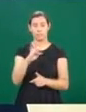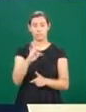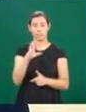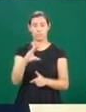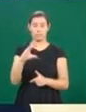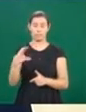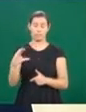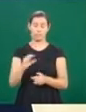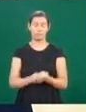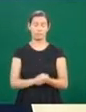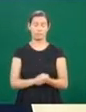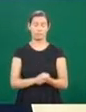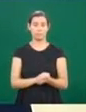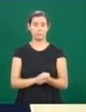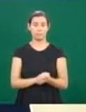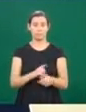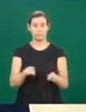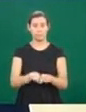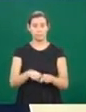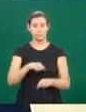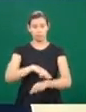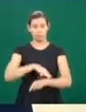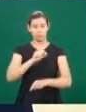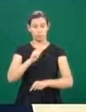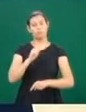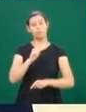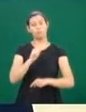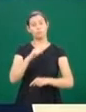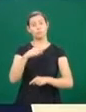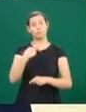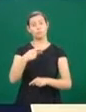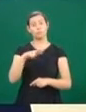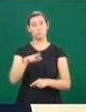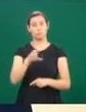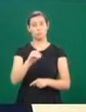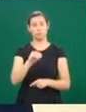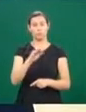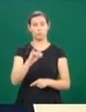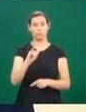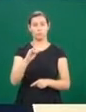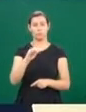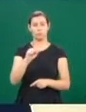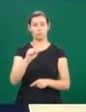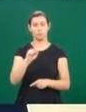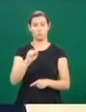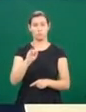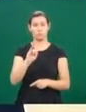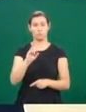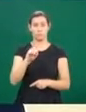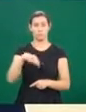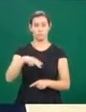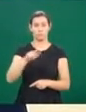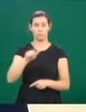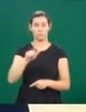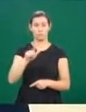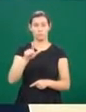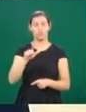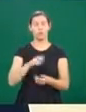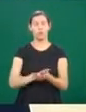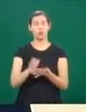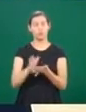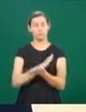Mesmo no mestrado profissional que nós temos aqui na área de ensino de ciências, os professores já trazem essa